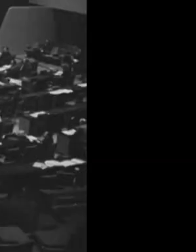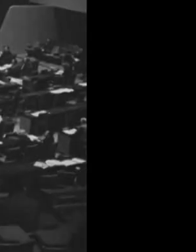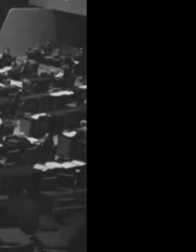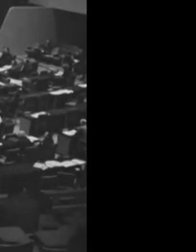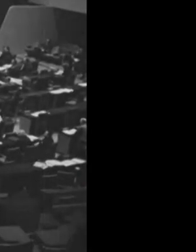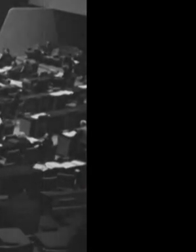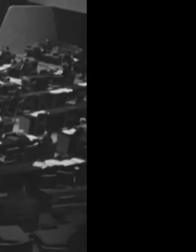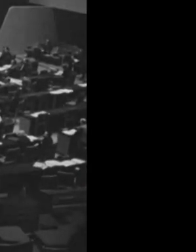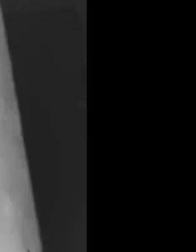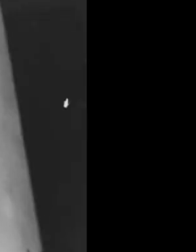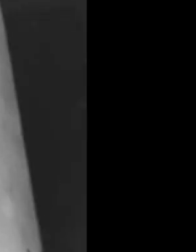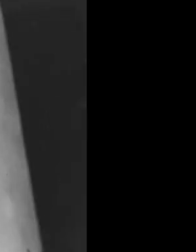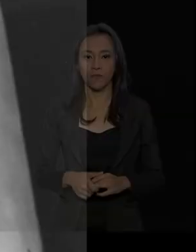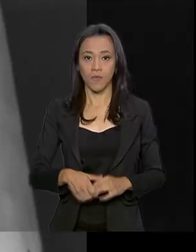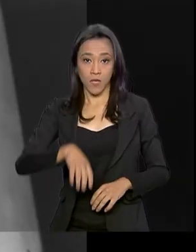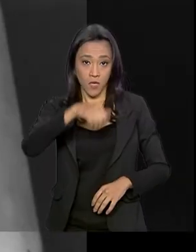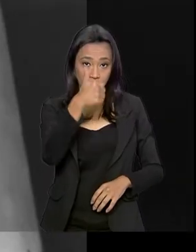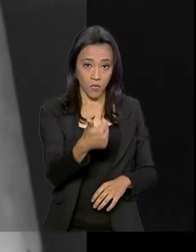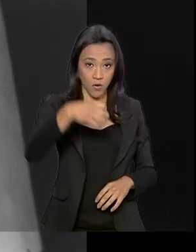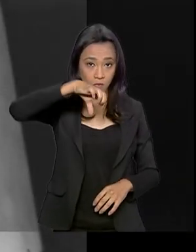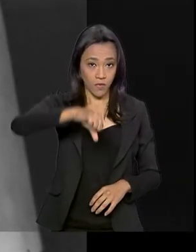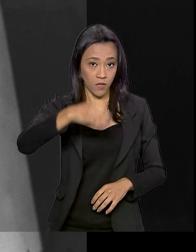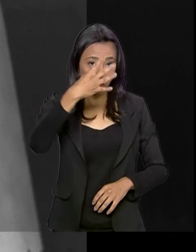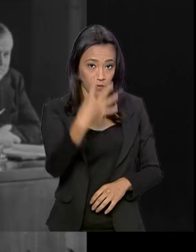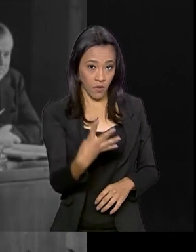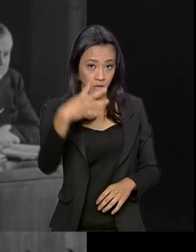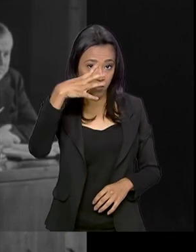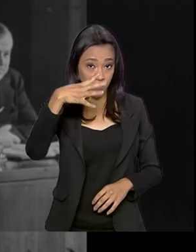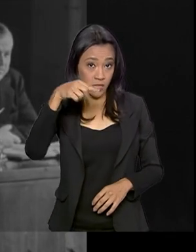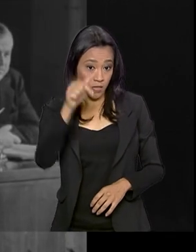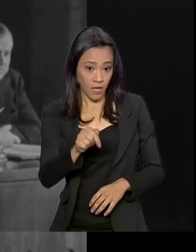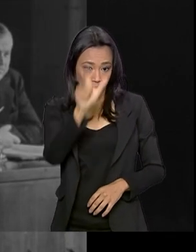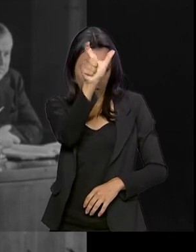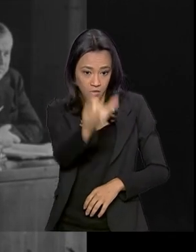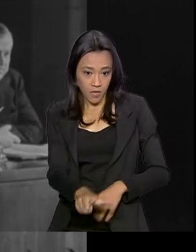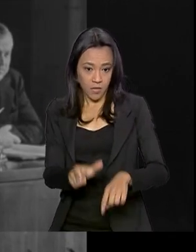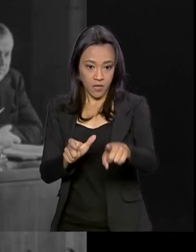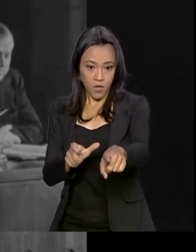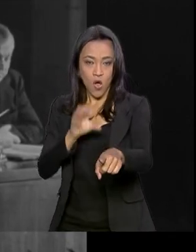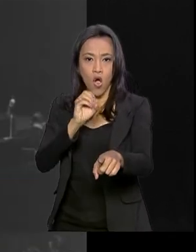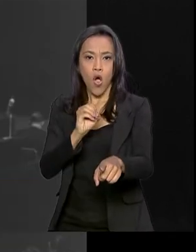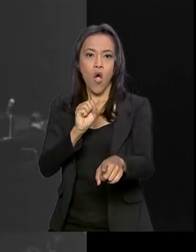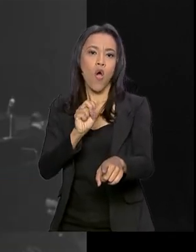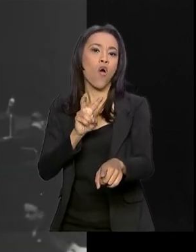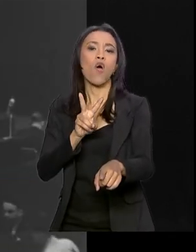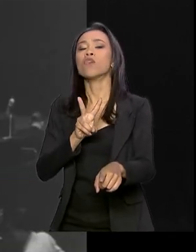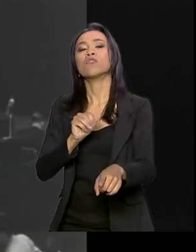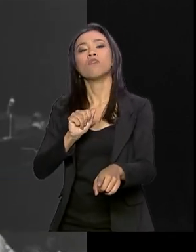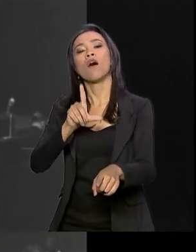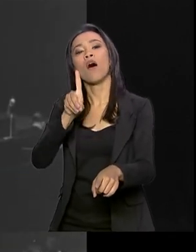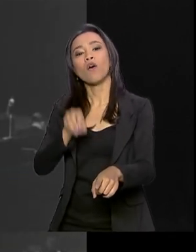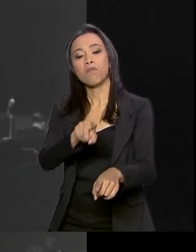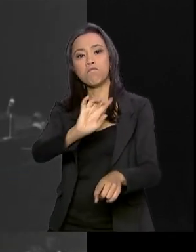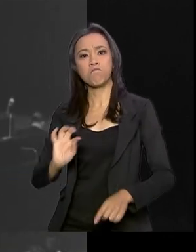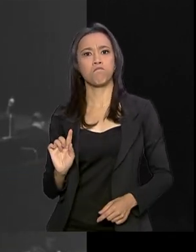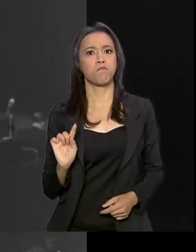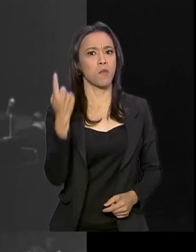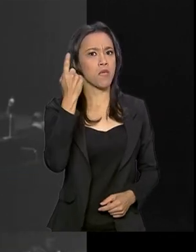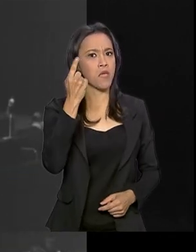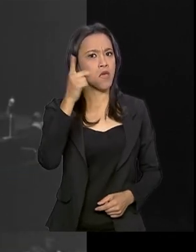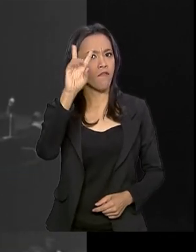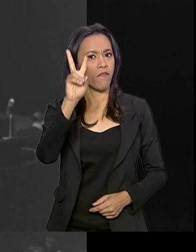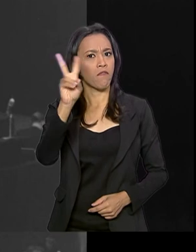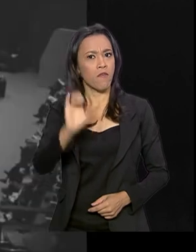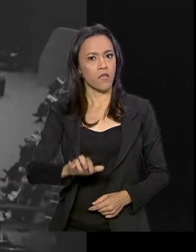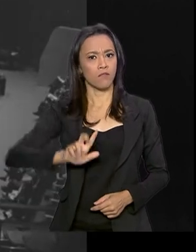1947, o diplomata brasileiro Oswaldo Aranha é quem representa o Brasil pela primeira vez na